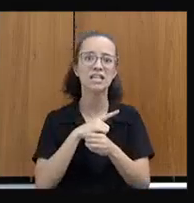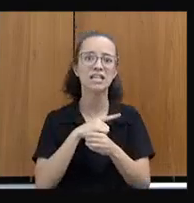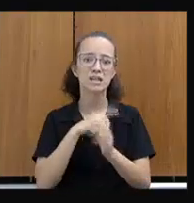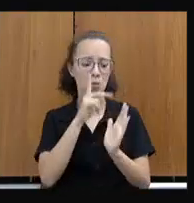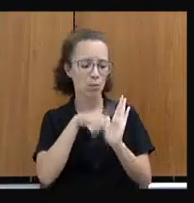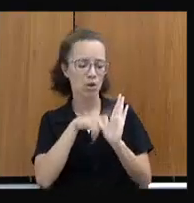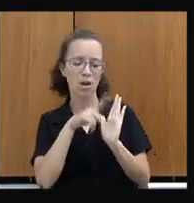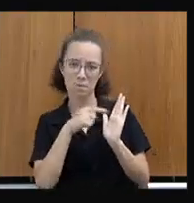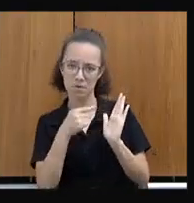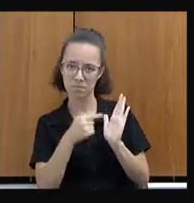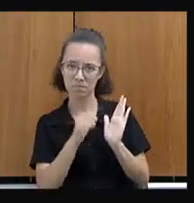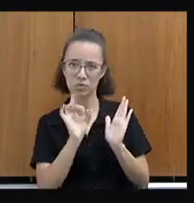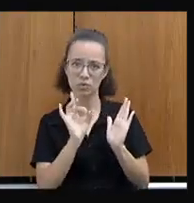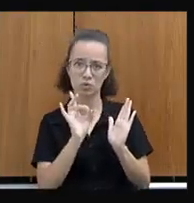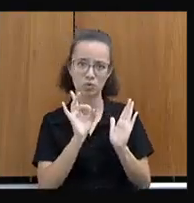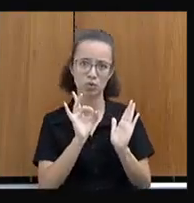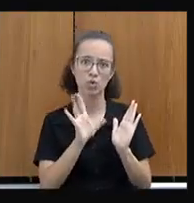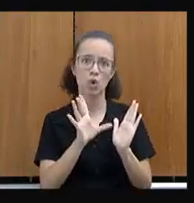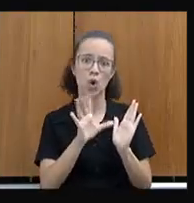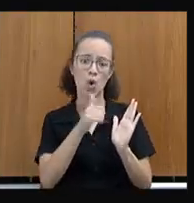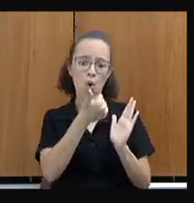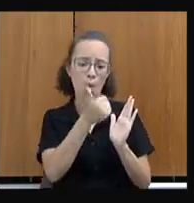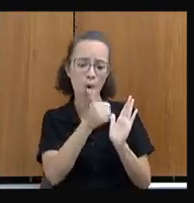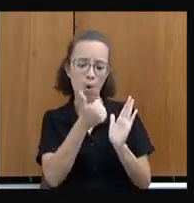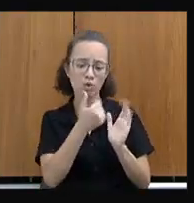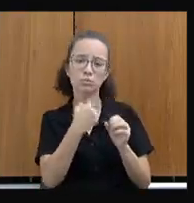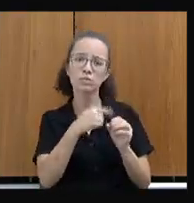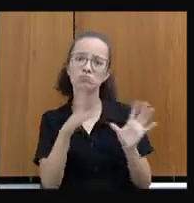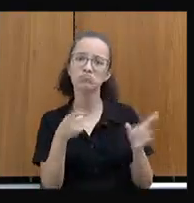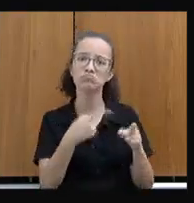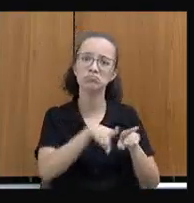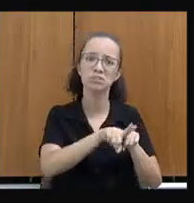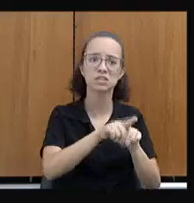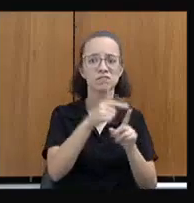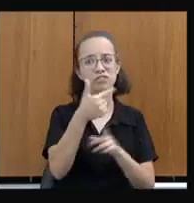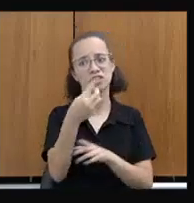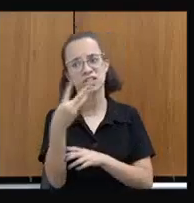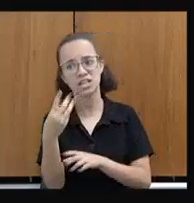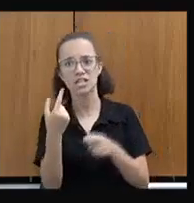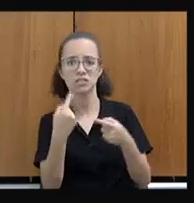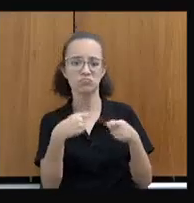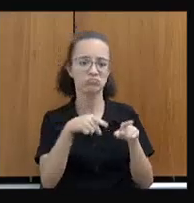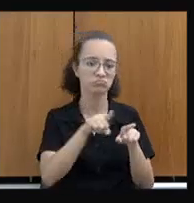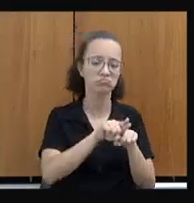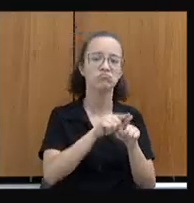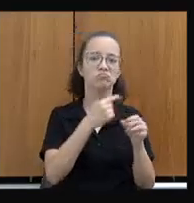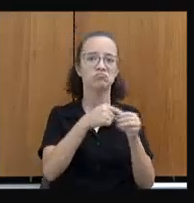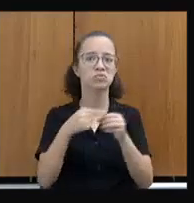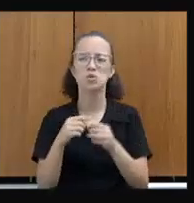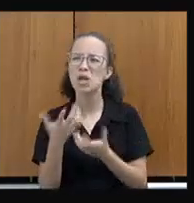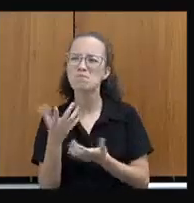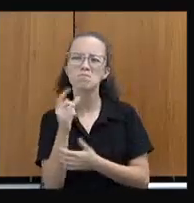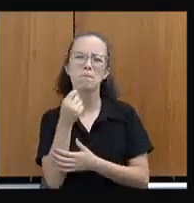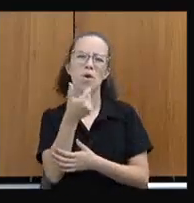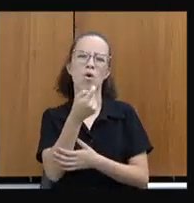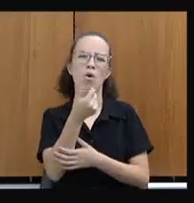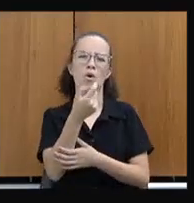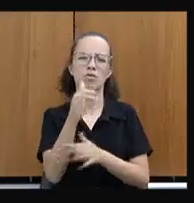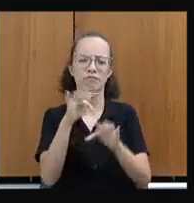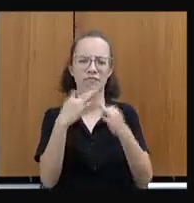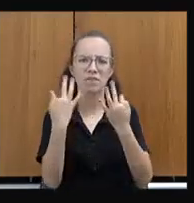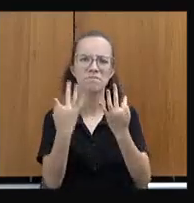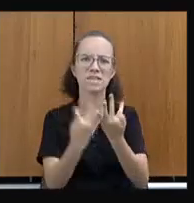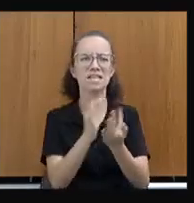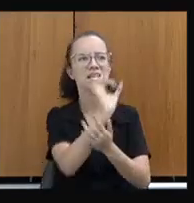programa que só incorpora 11 municípios, 20, 23, né? Um número muito pequeno também de famílias em cada